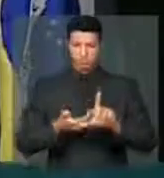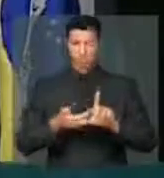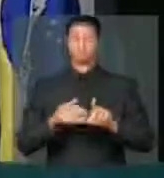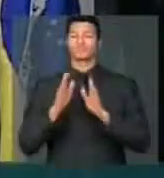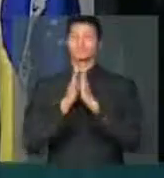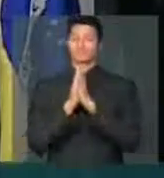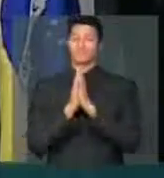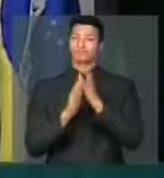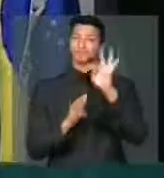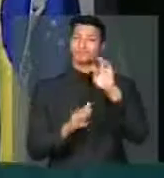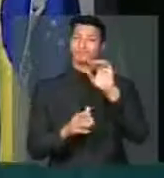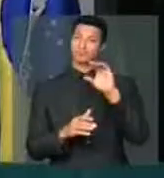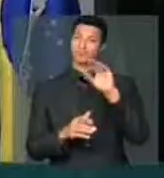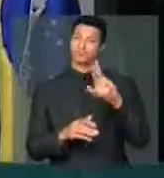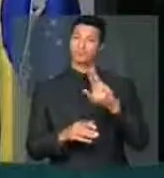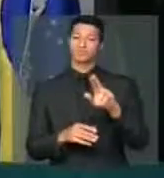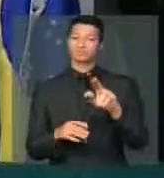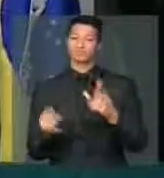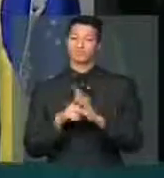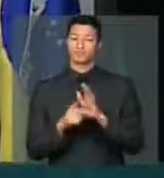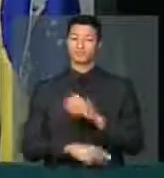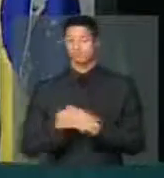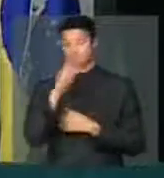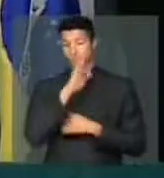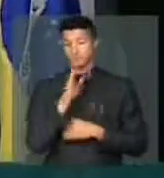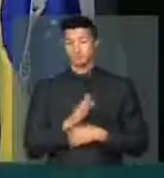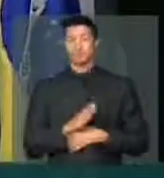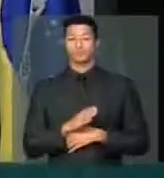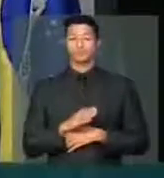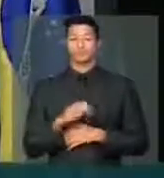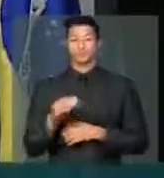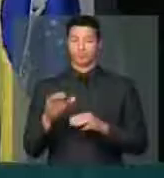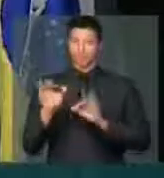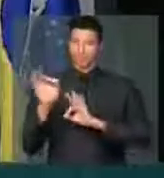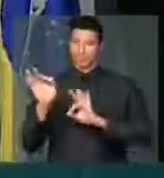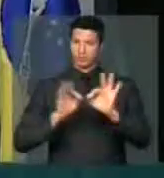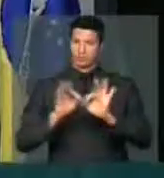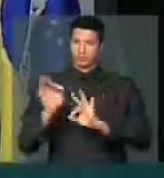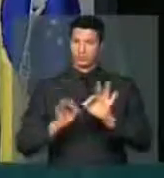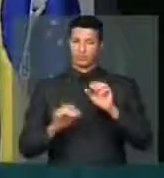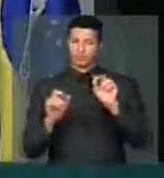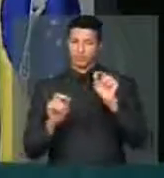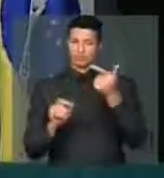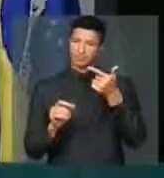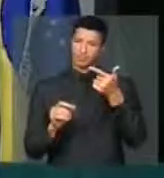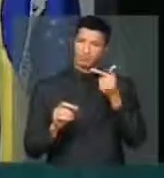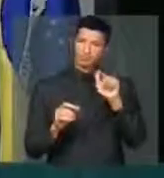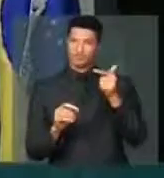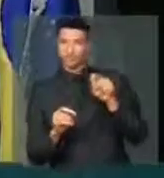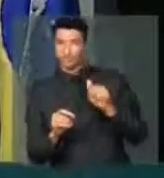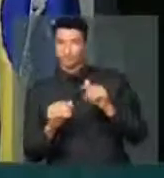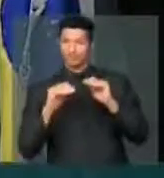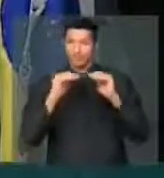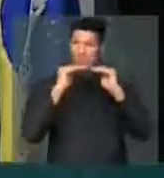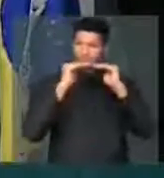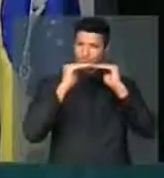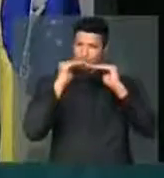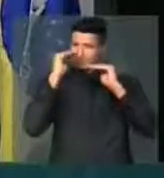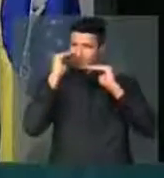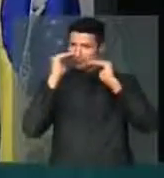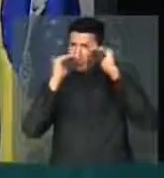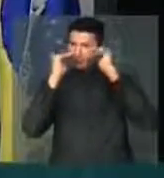espera que o Tribunal de Contas da União, este órgão que não tem nenhuma hierarquia